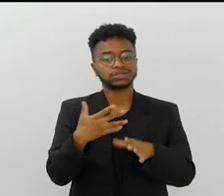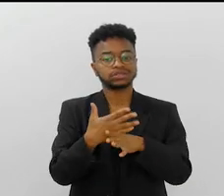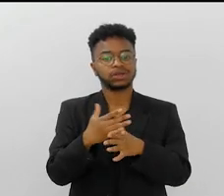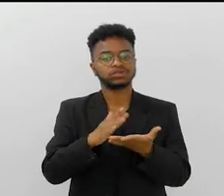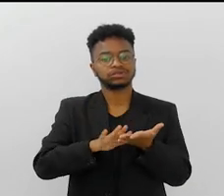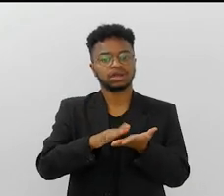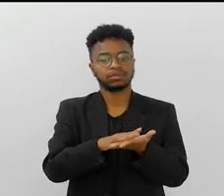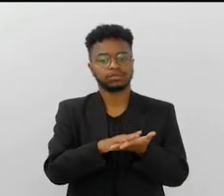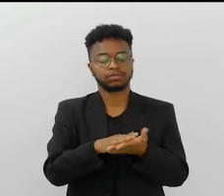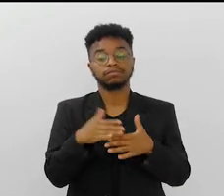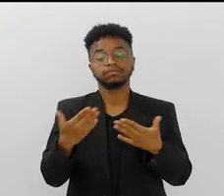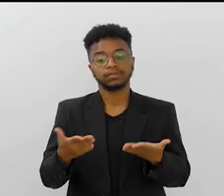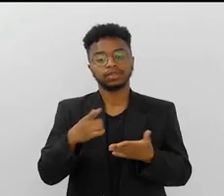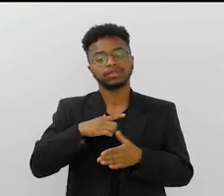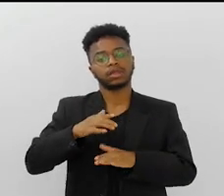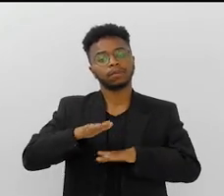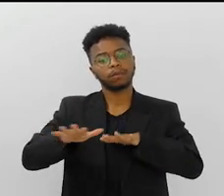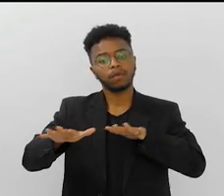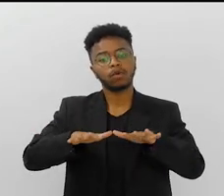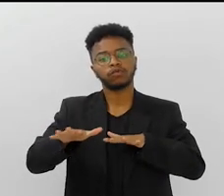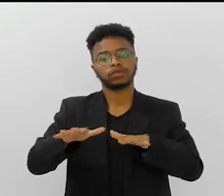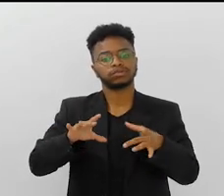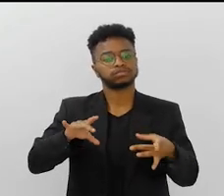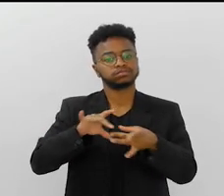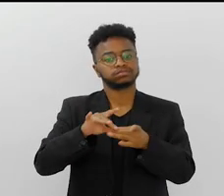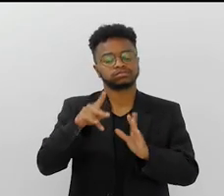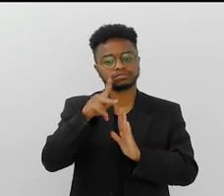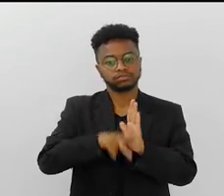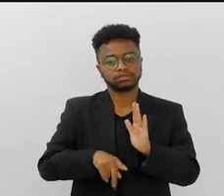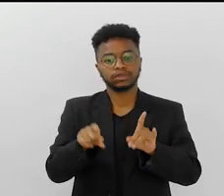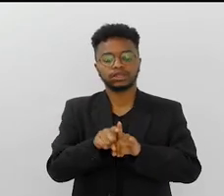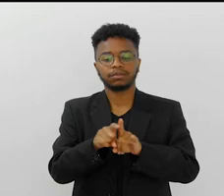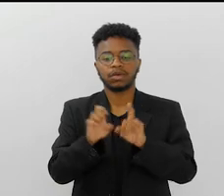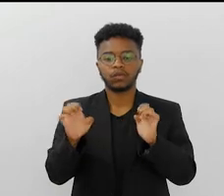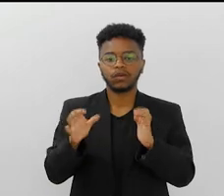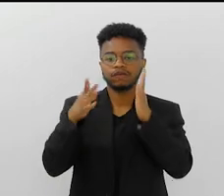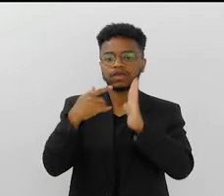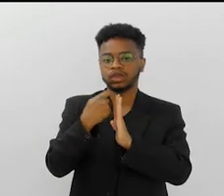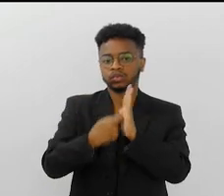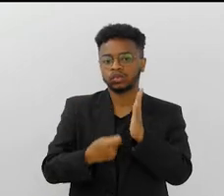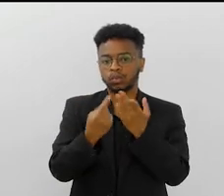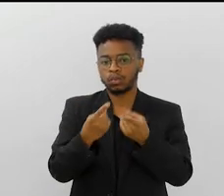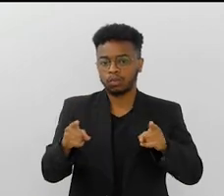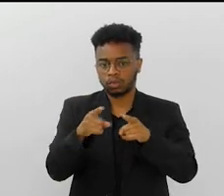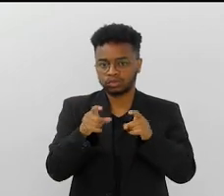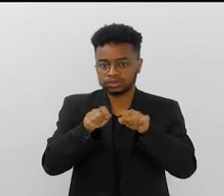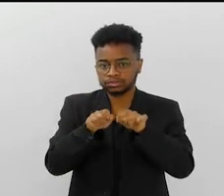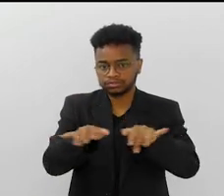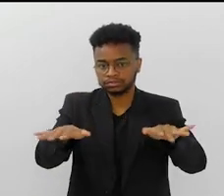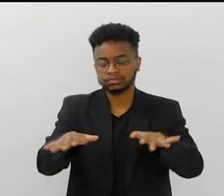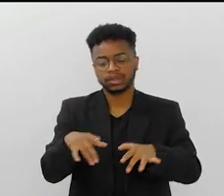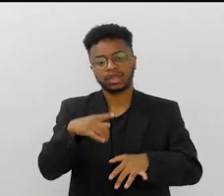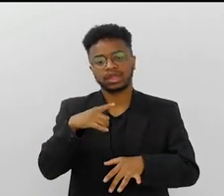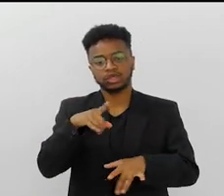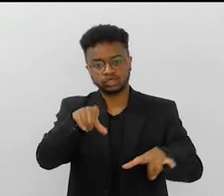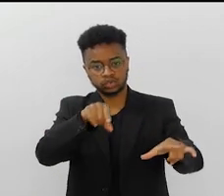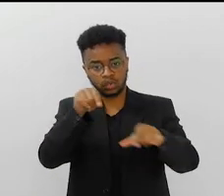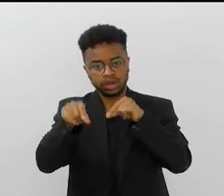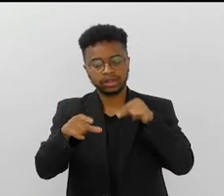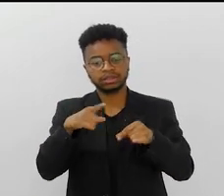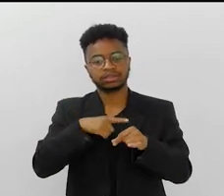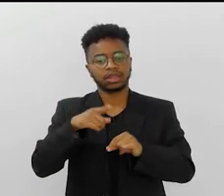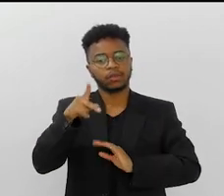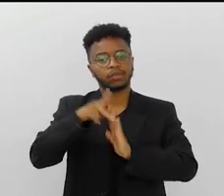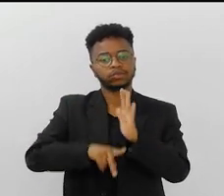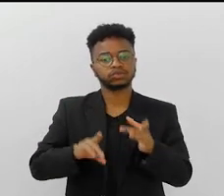Então, assim, esse movimento da cidade do samba é um projeto dele. A festa dos enredos embute um outro projeto que é